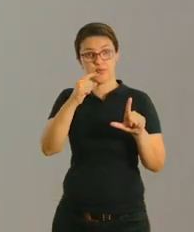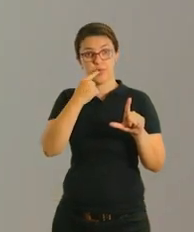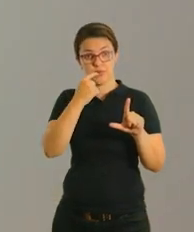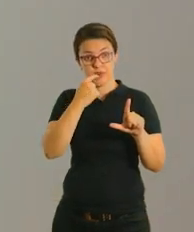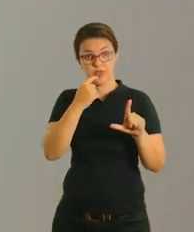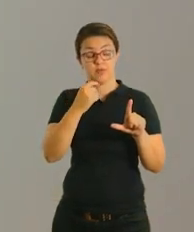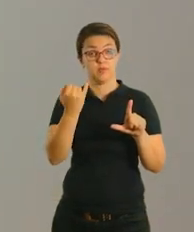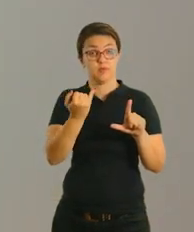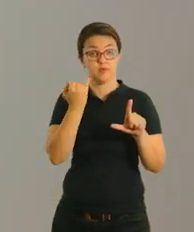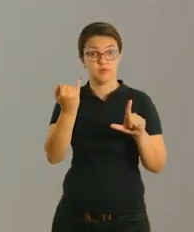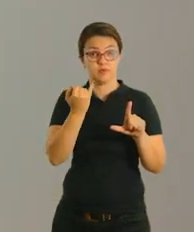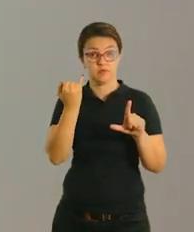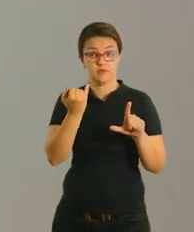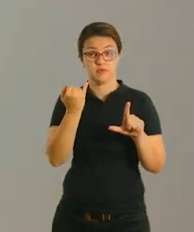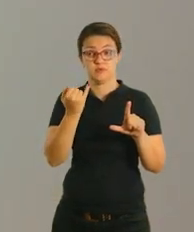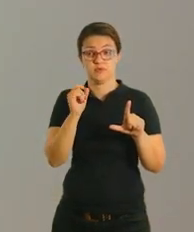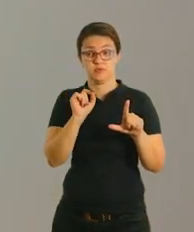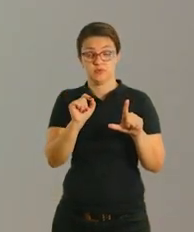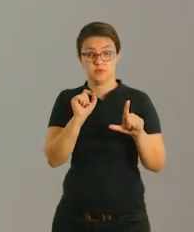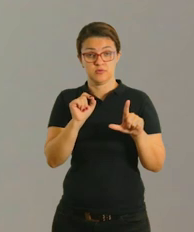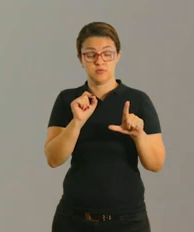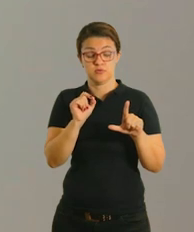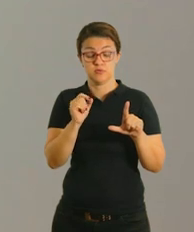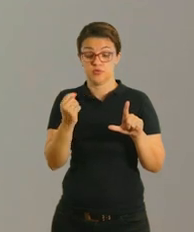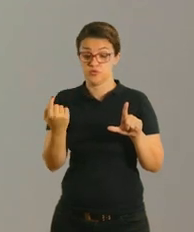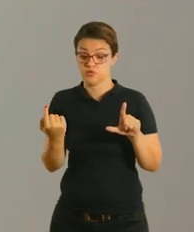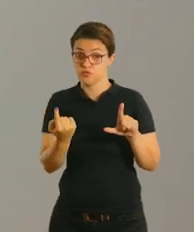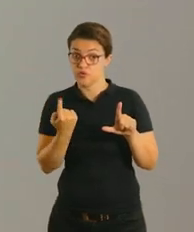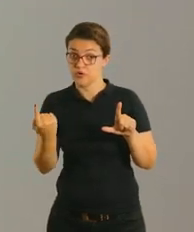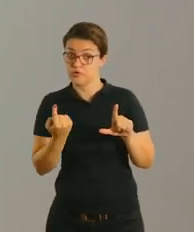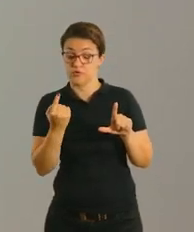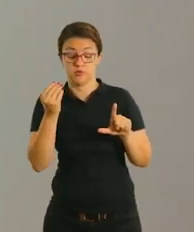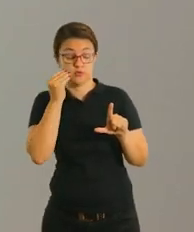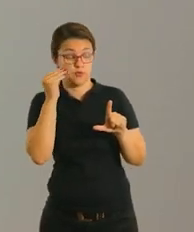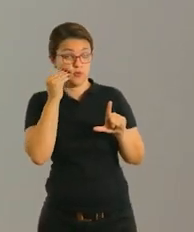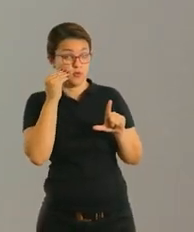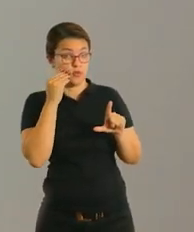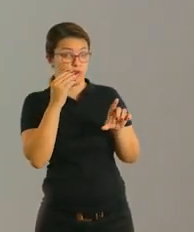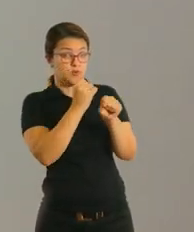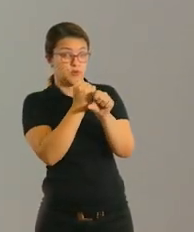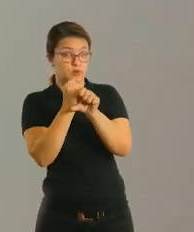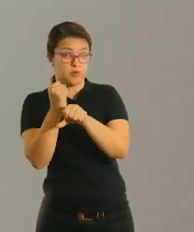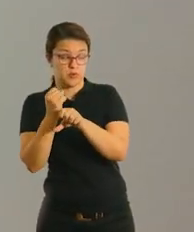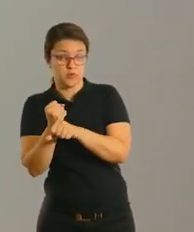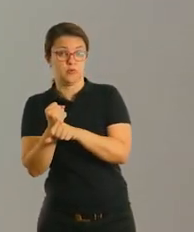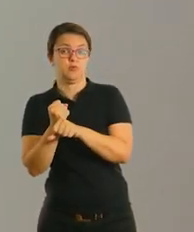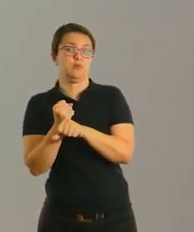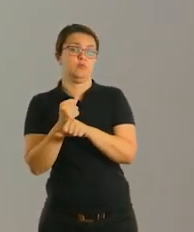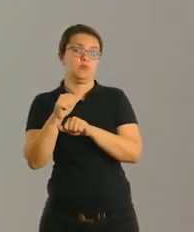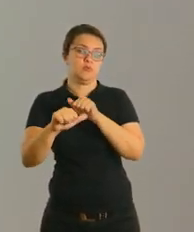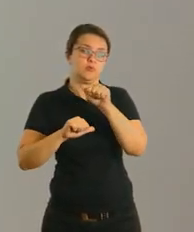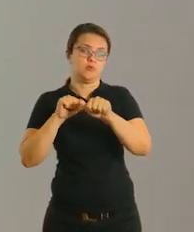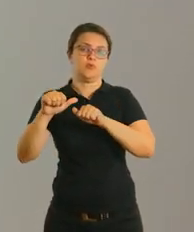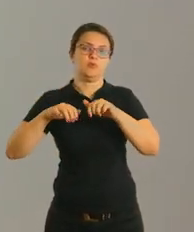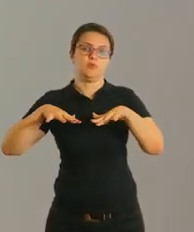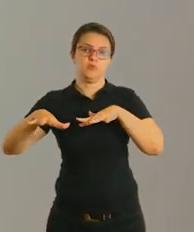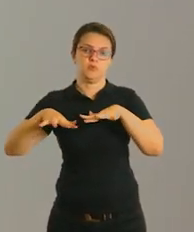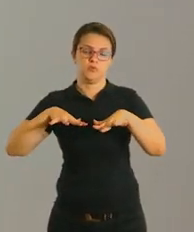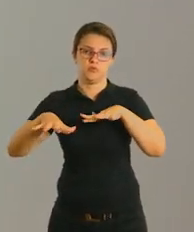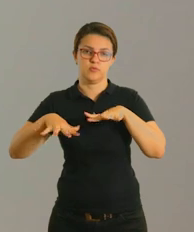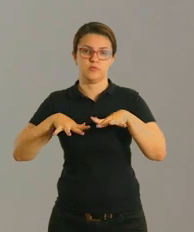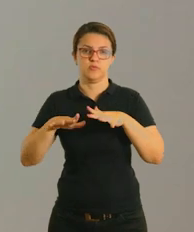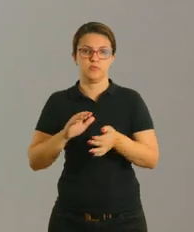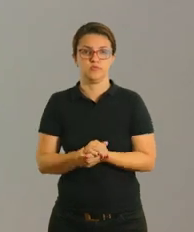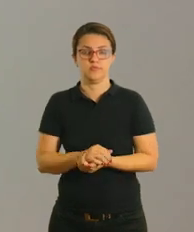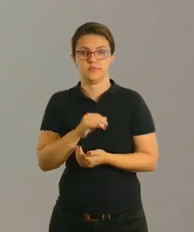Importante, como não são maiores, ela realizar o cálculo sozinha, tá bom? E conforme for mudando a apresentação, então ela conseguiu